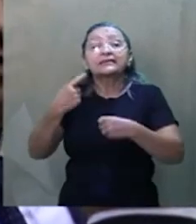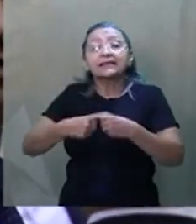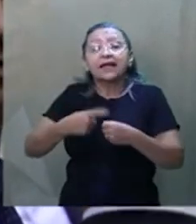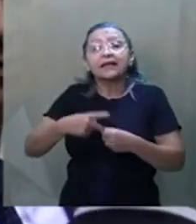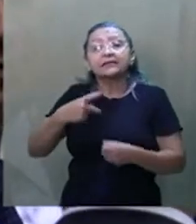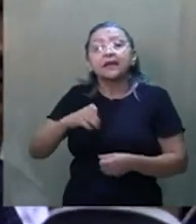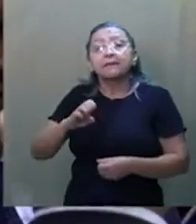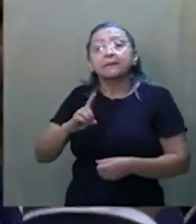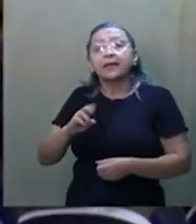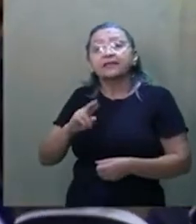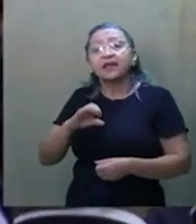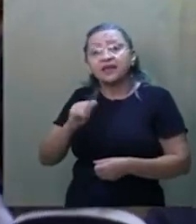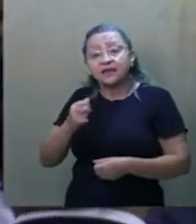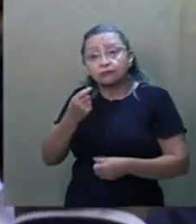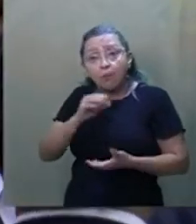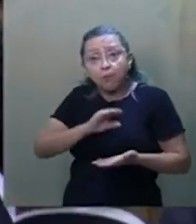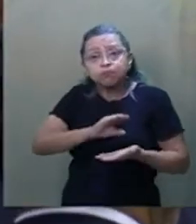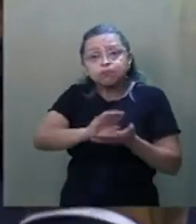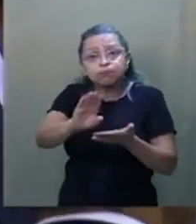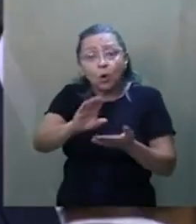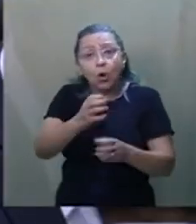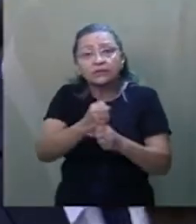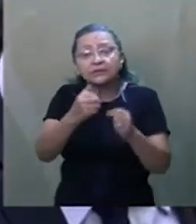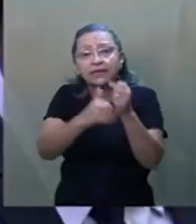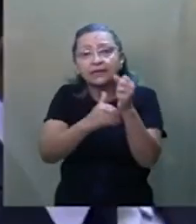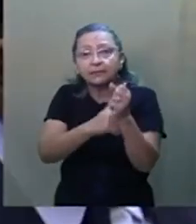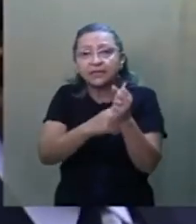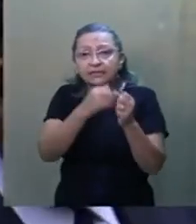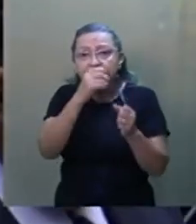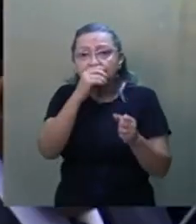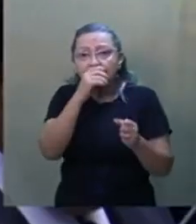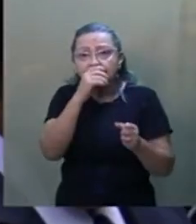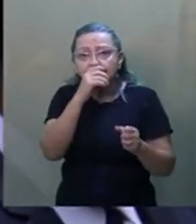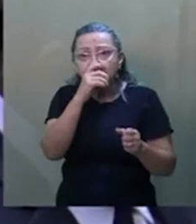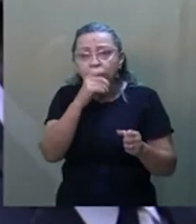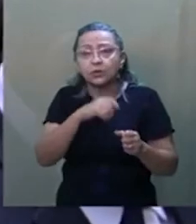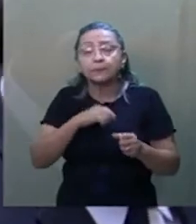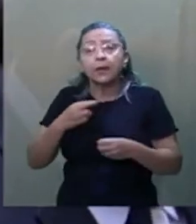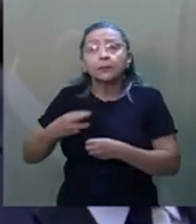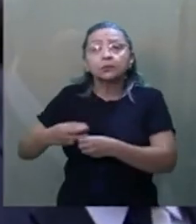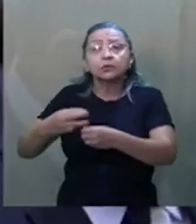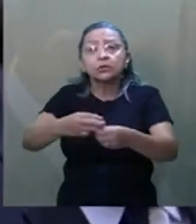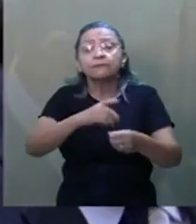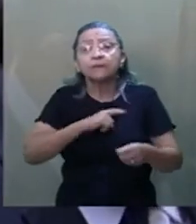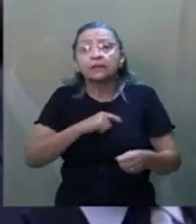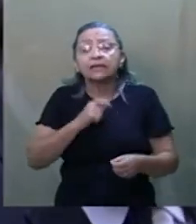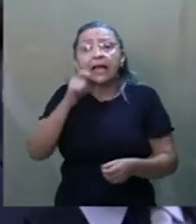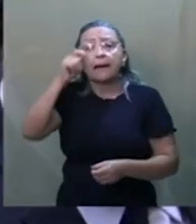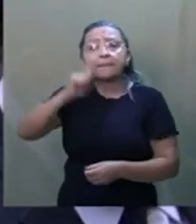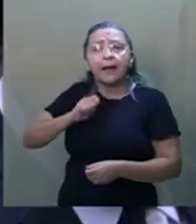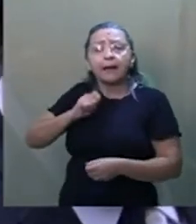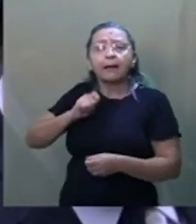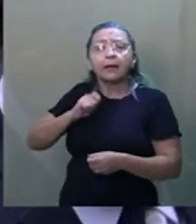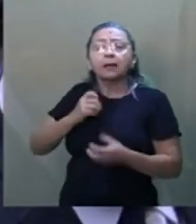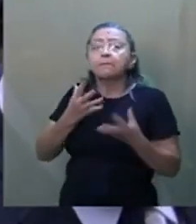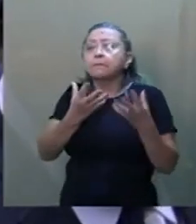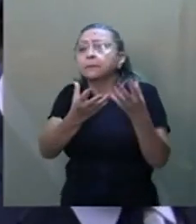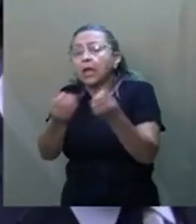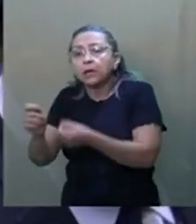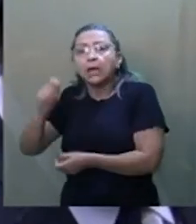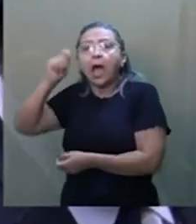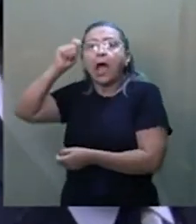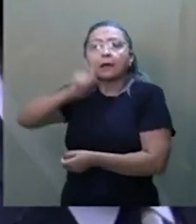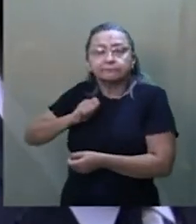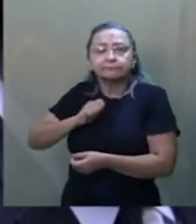senhor presidente, com recurso enviado via orçamento secreto, o município fez tantas extrações dentárias, retirou tantos